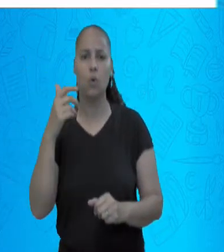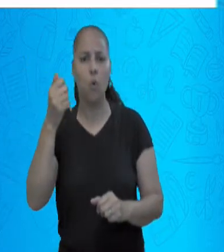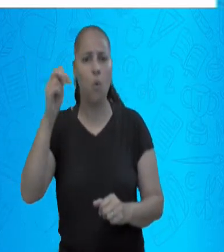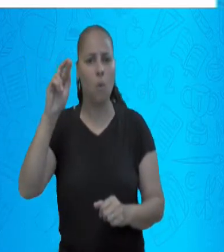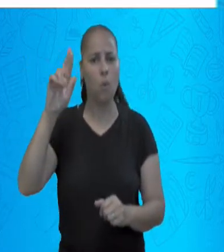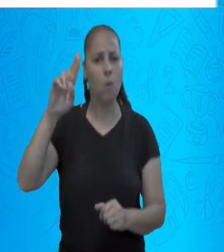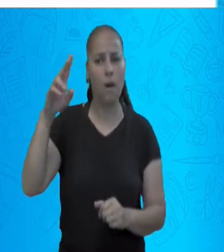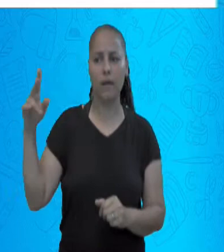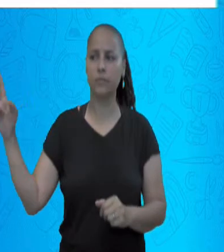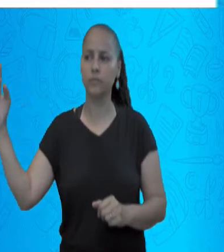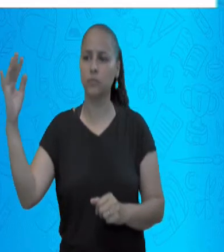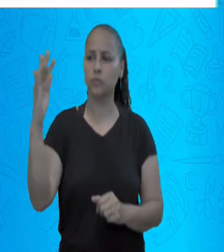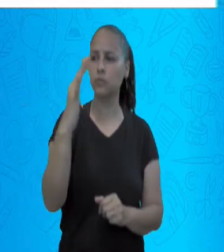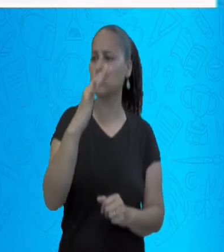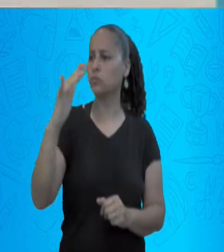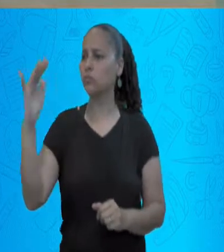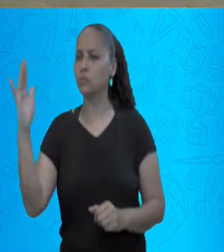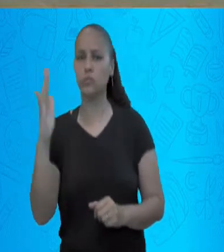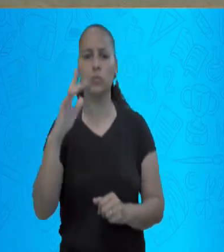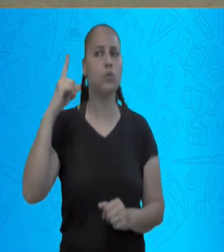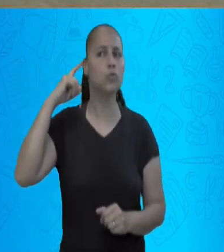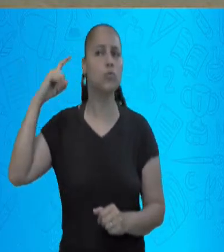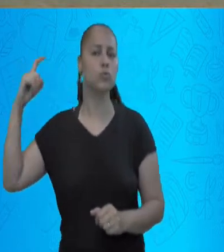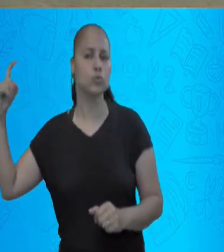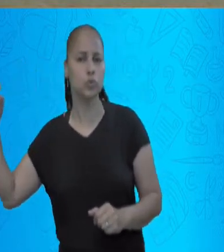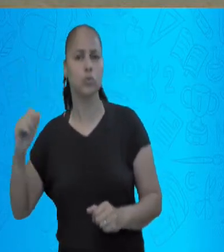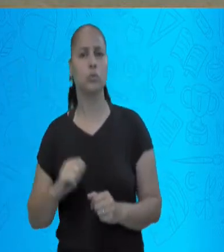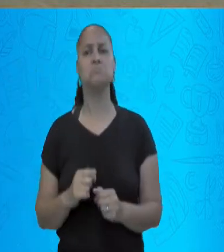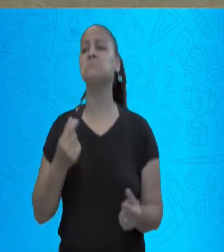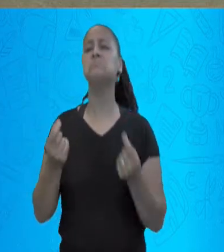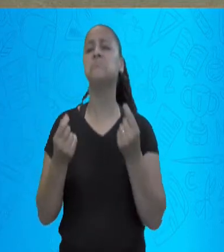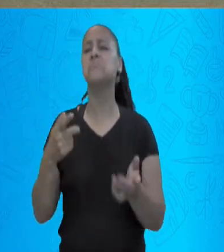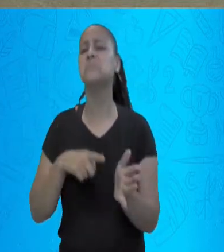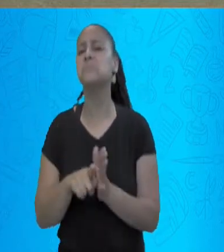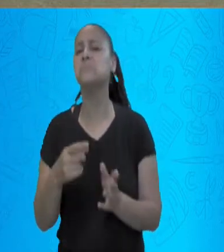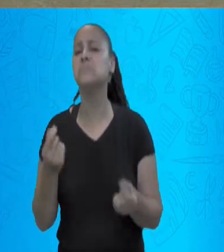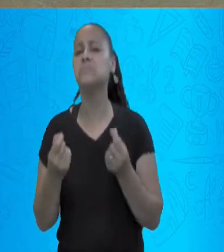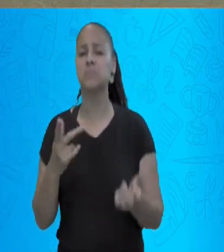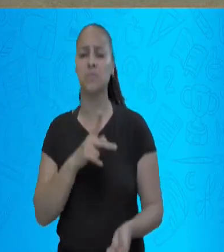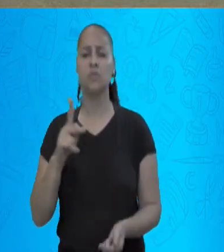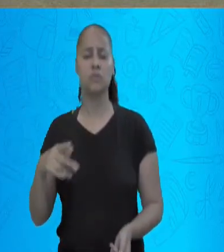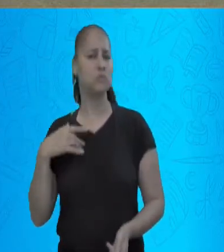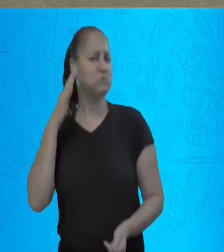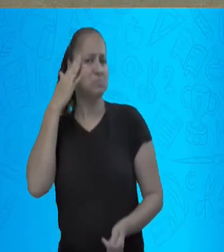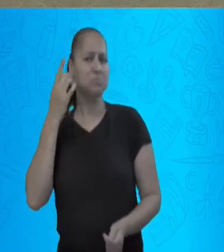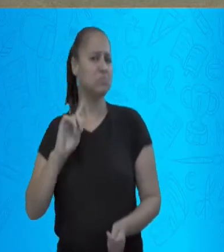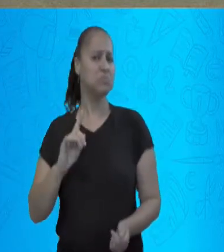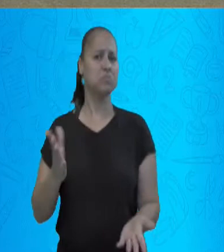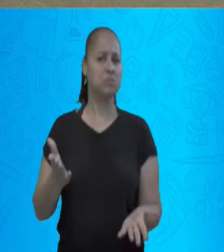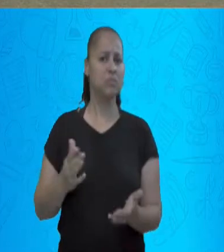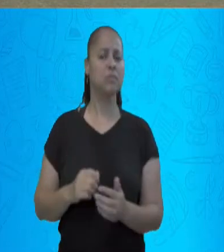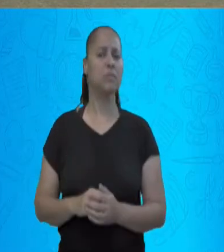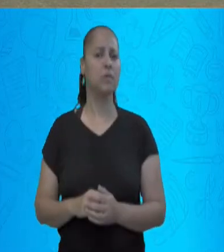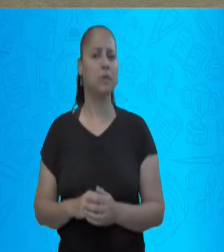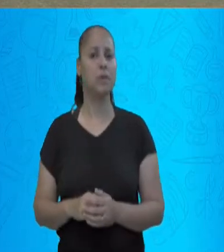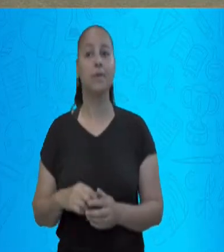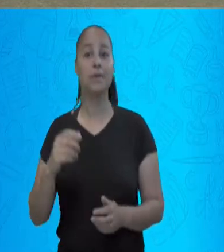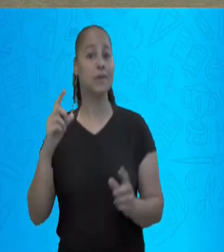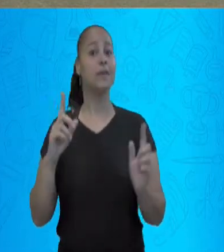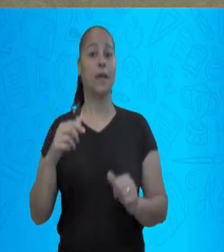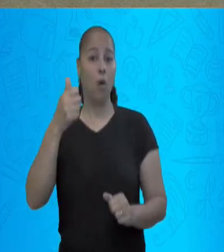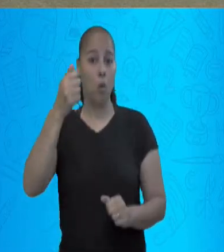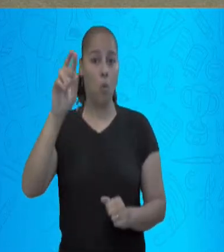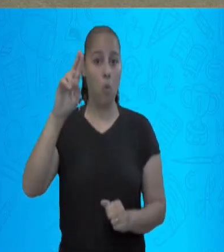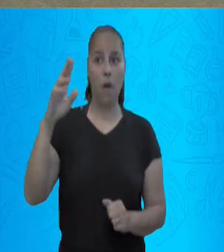como agente transmissor do som. O que quer dizer isso, Grazi? Quer dizer o seguinte, sem ar